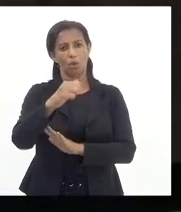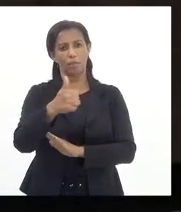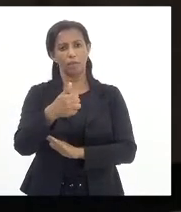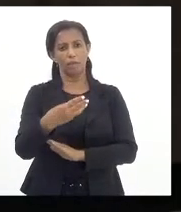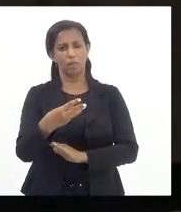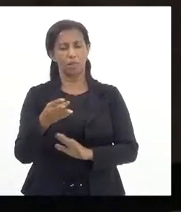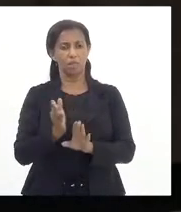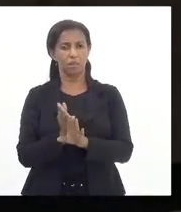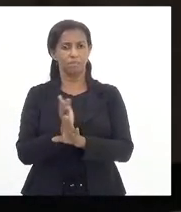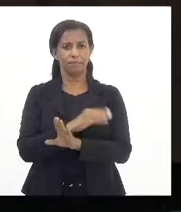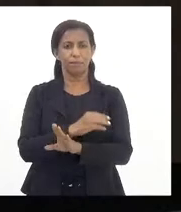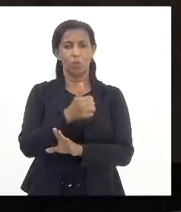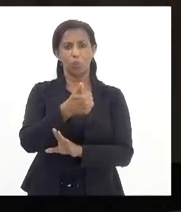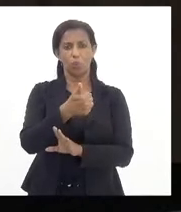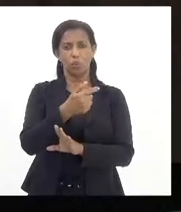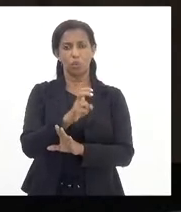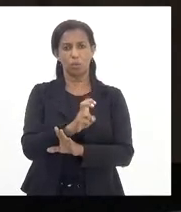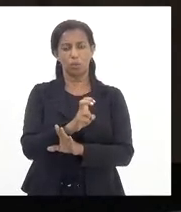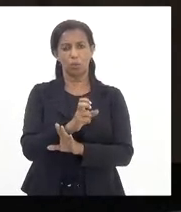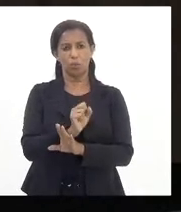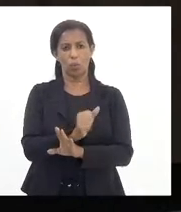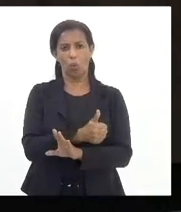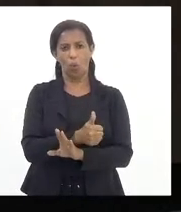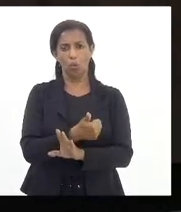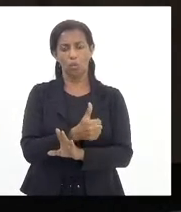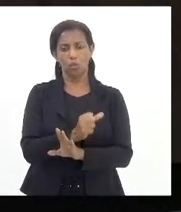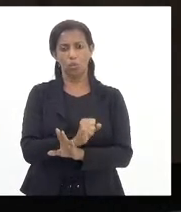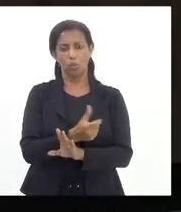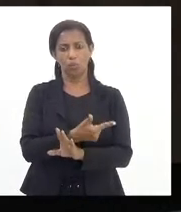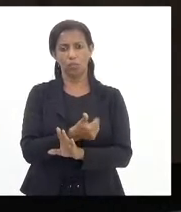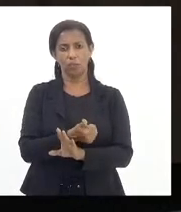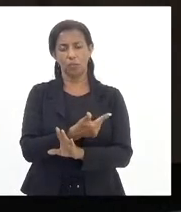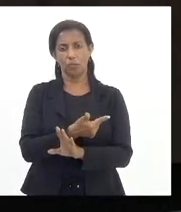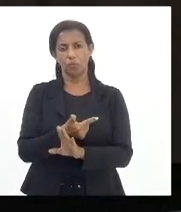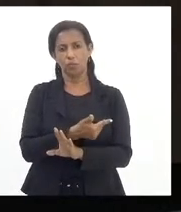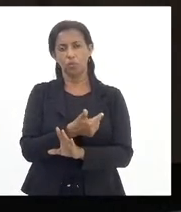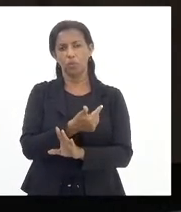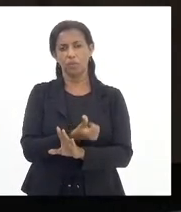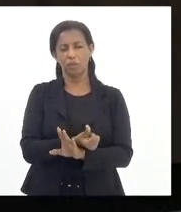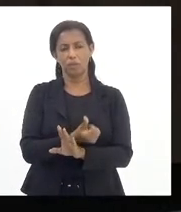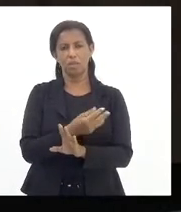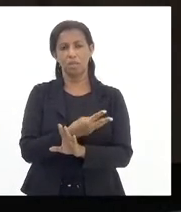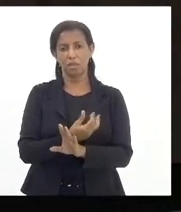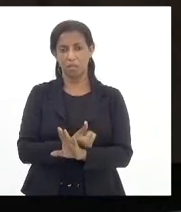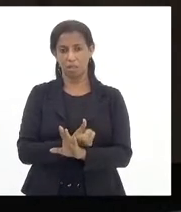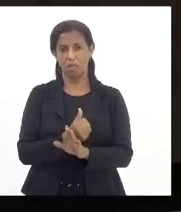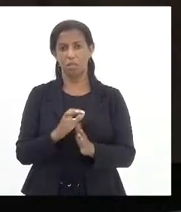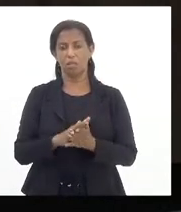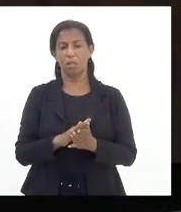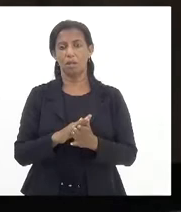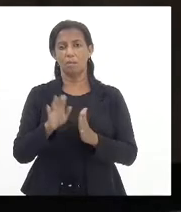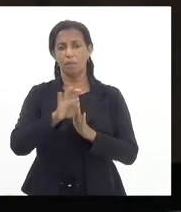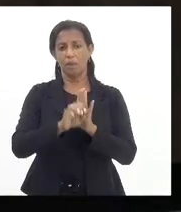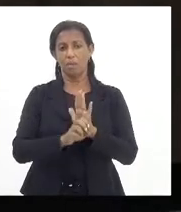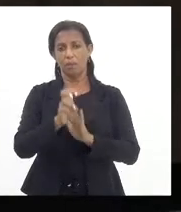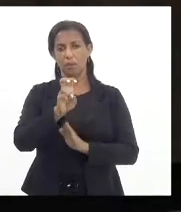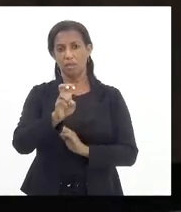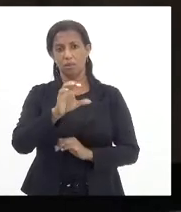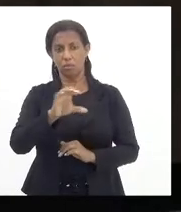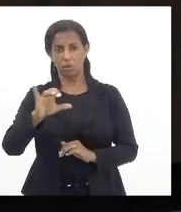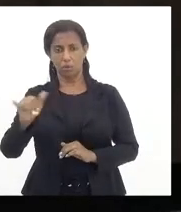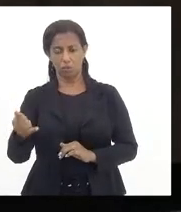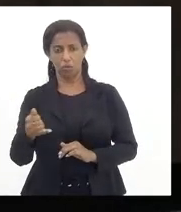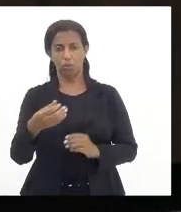pela prejudicabilidade das emendas 1, 5, 11, 18, 21, 22, 26 e 36, pela emenda 5 da CCJ,